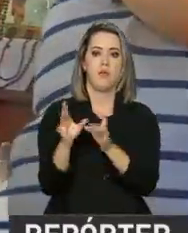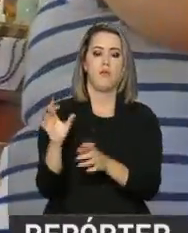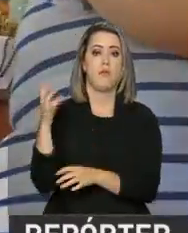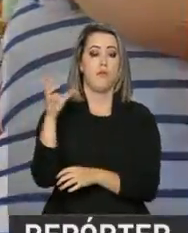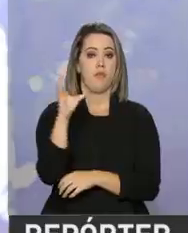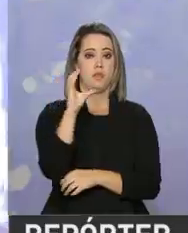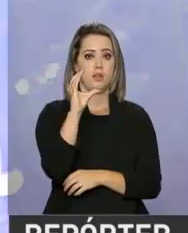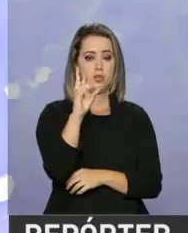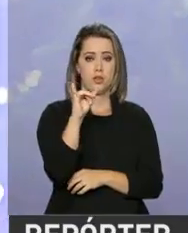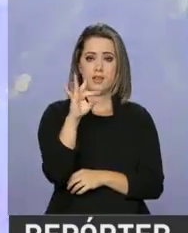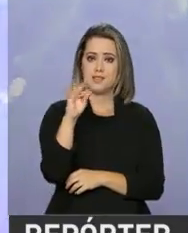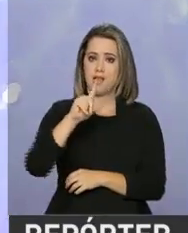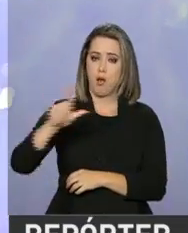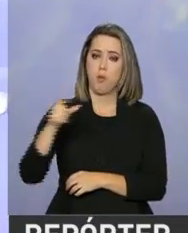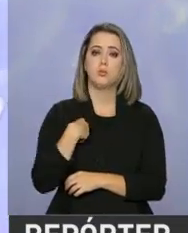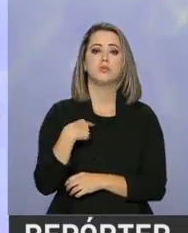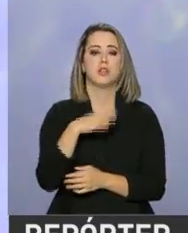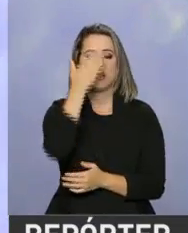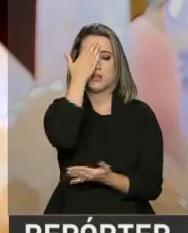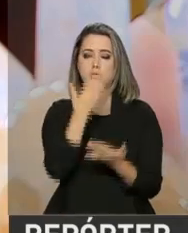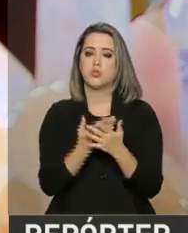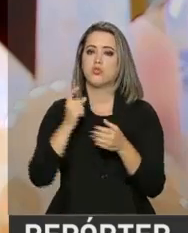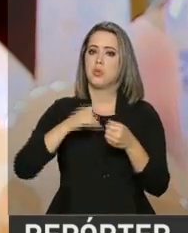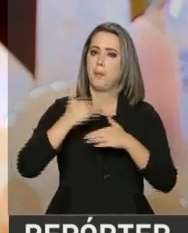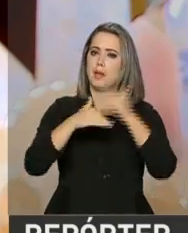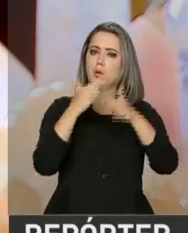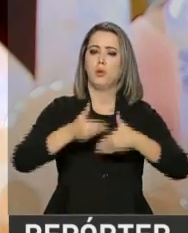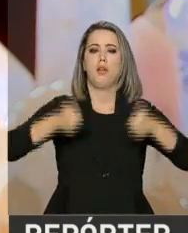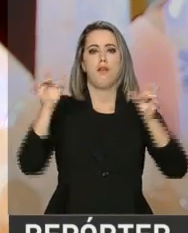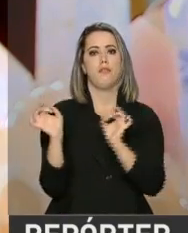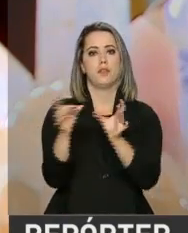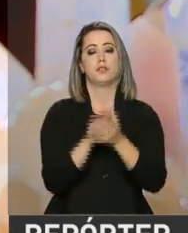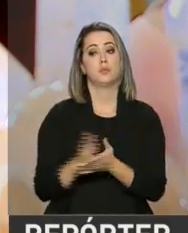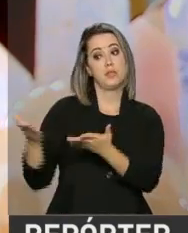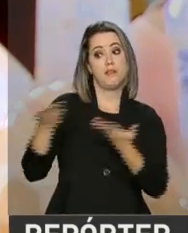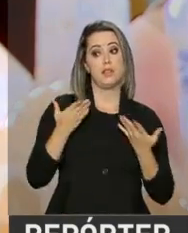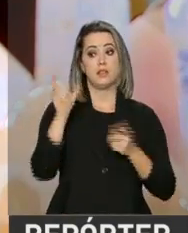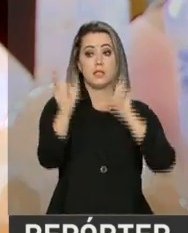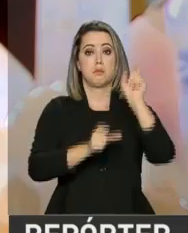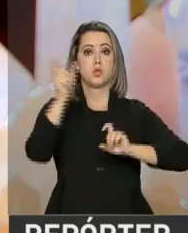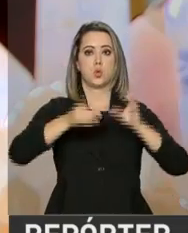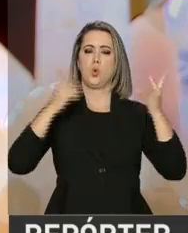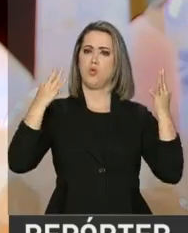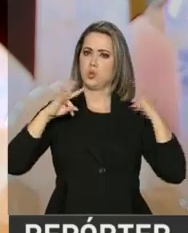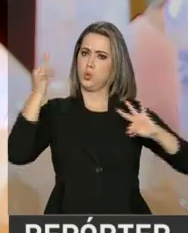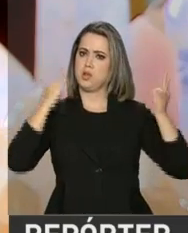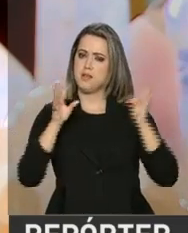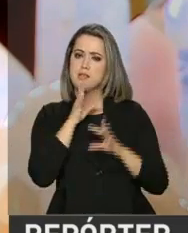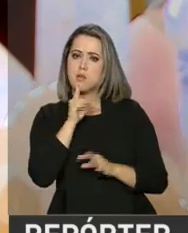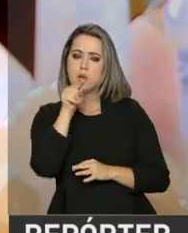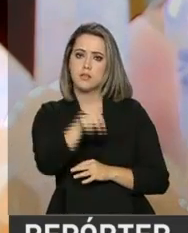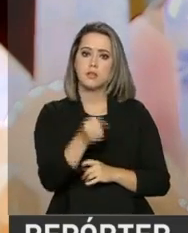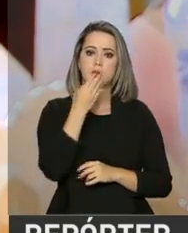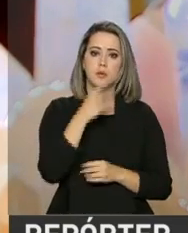cristais da região aposta no aumento das vendas. Vai trazer mais turista. Trazendo mais turista é bom para